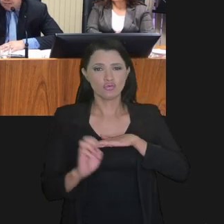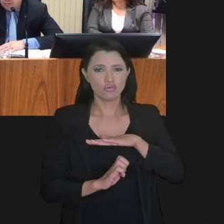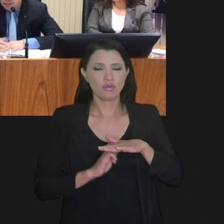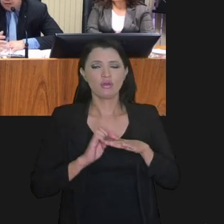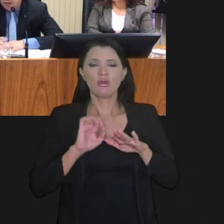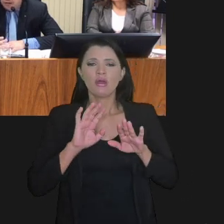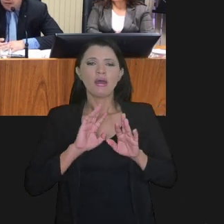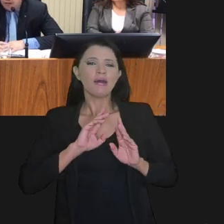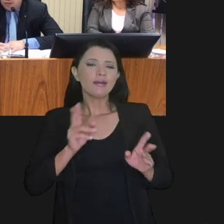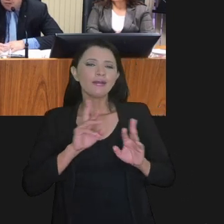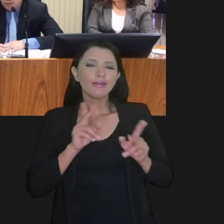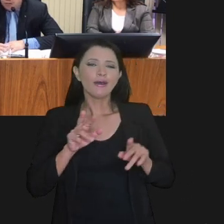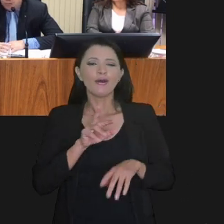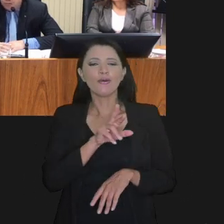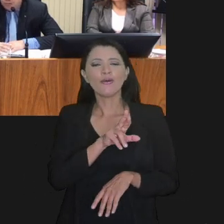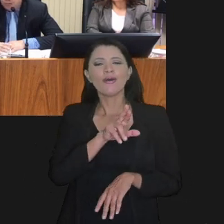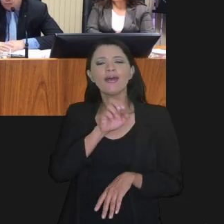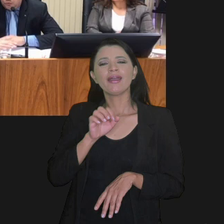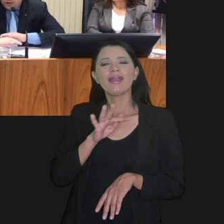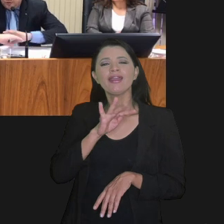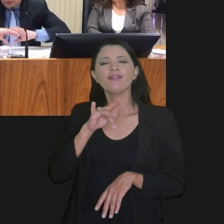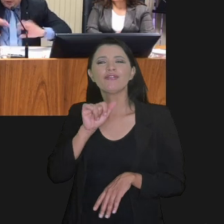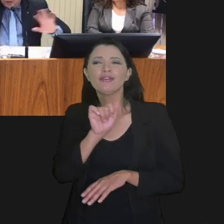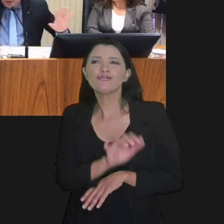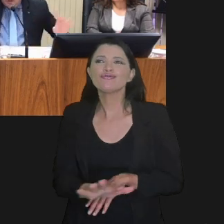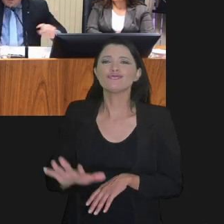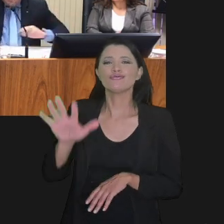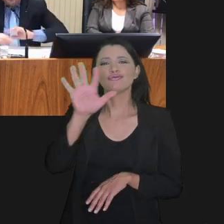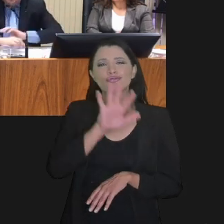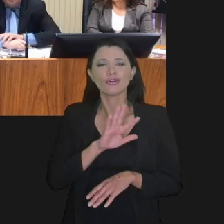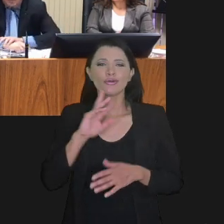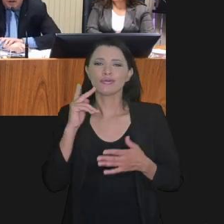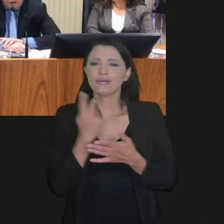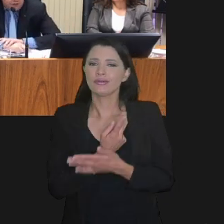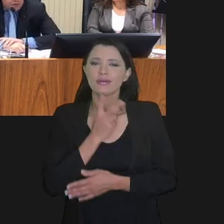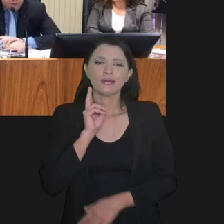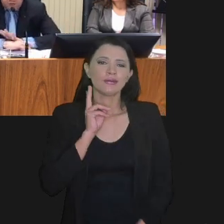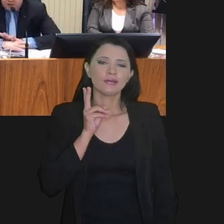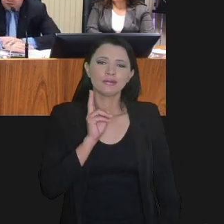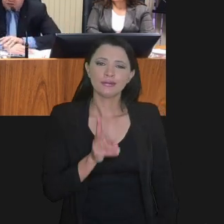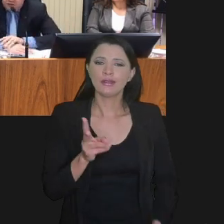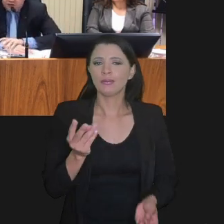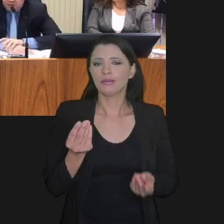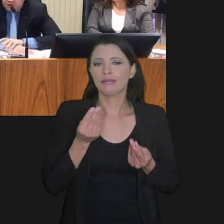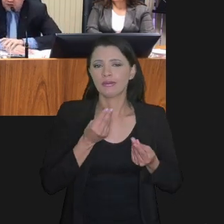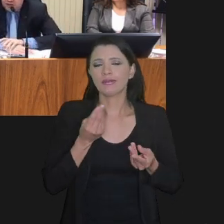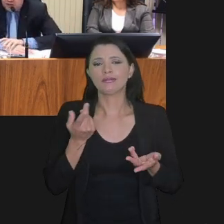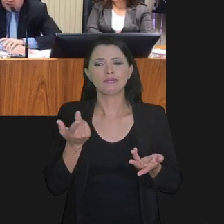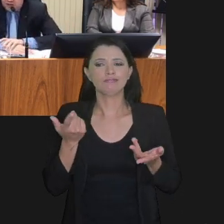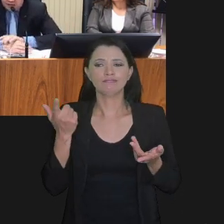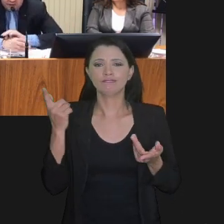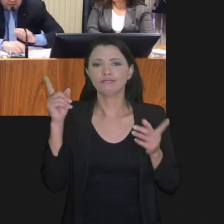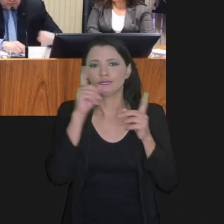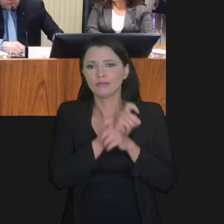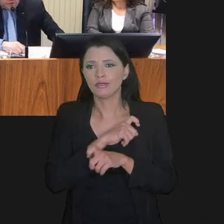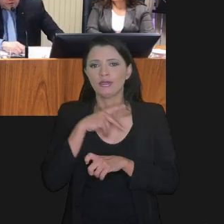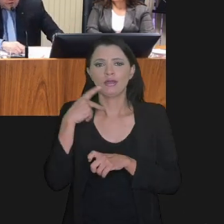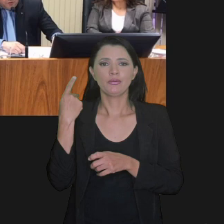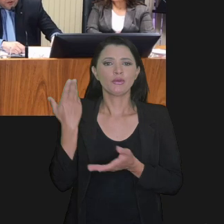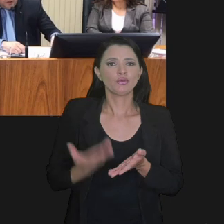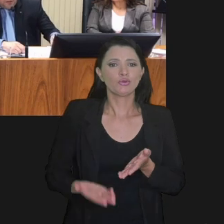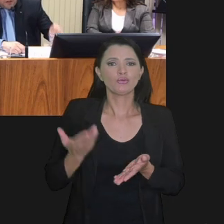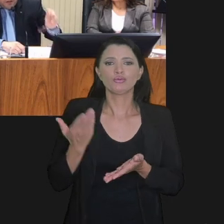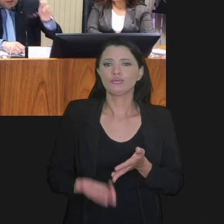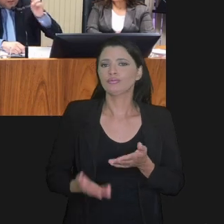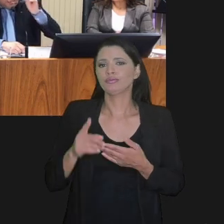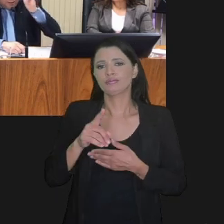empresa, e não um refis genérico, que sempre trazia um spending